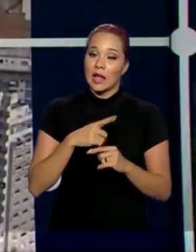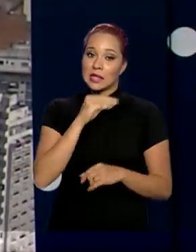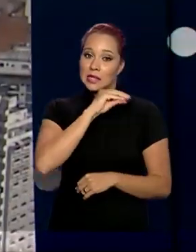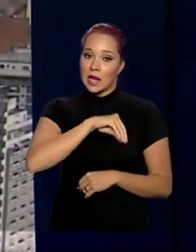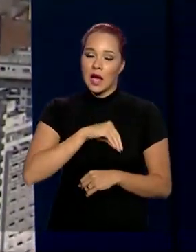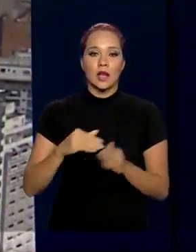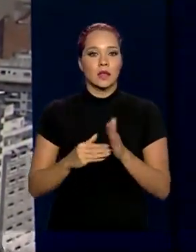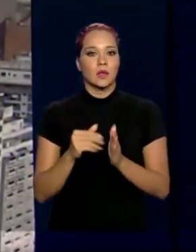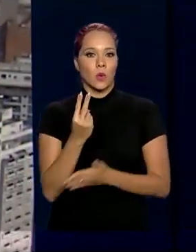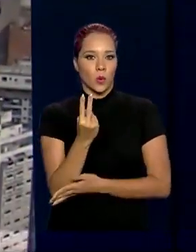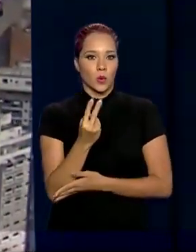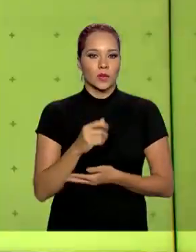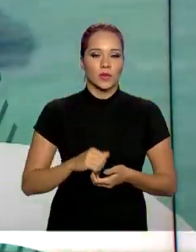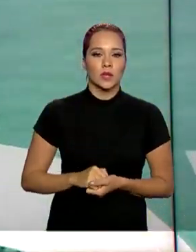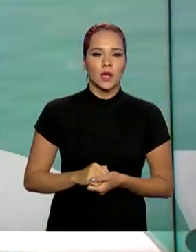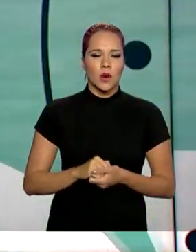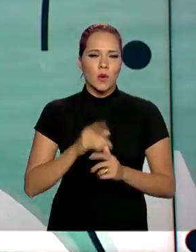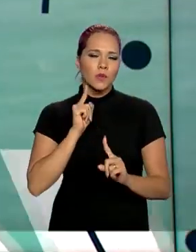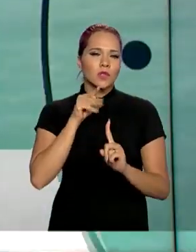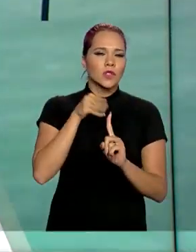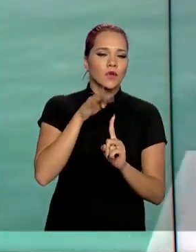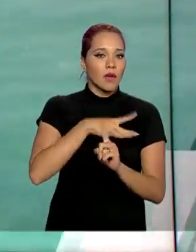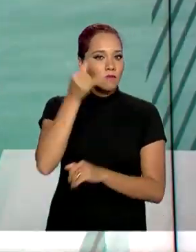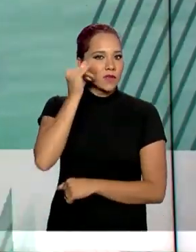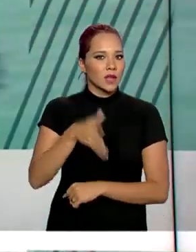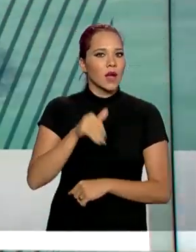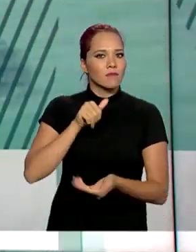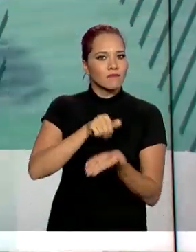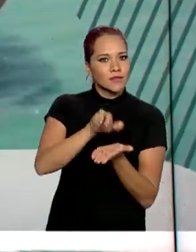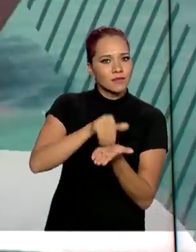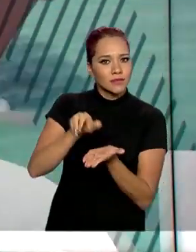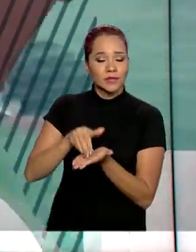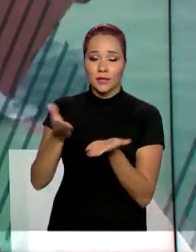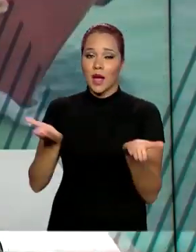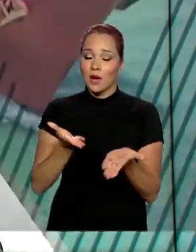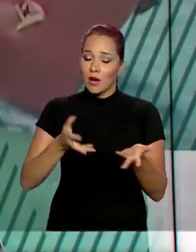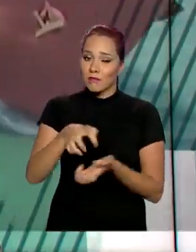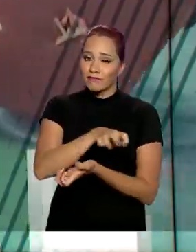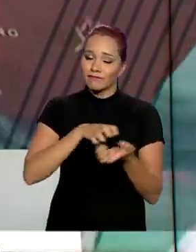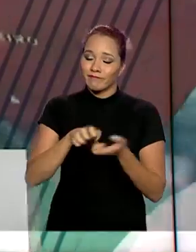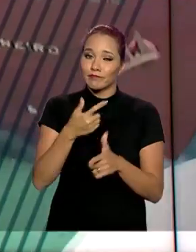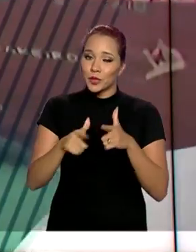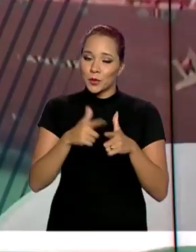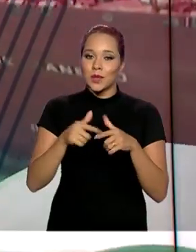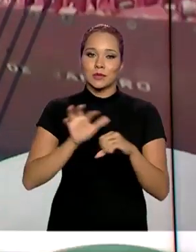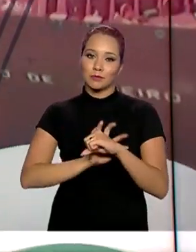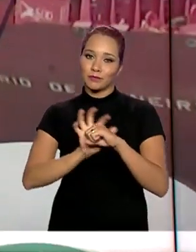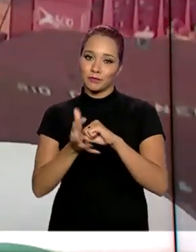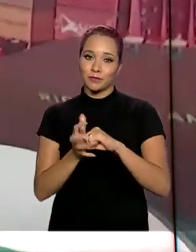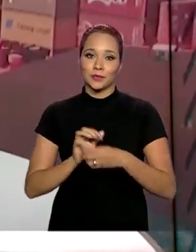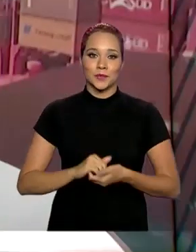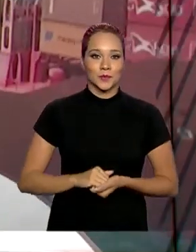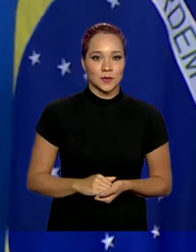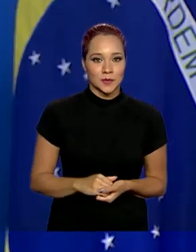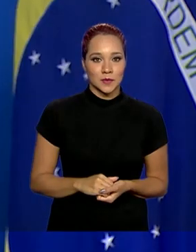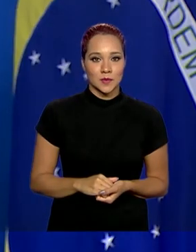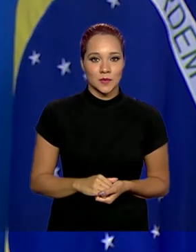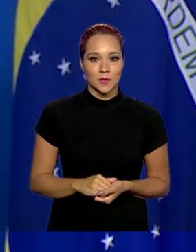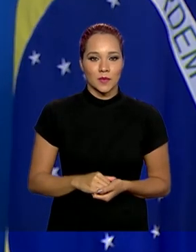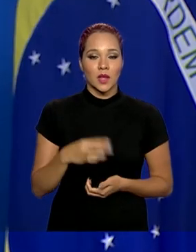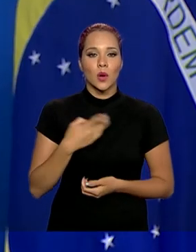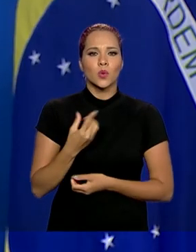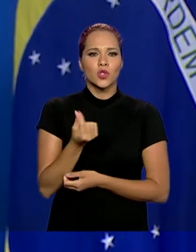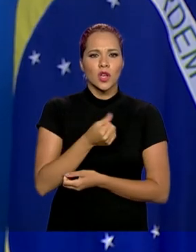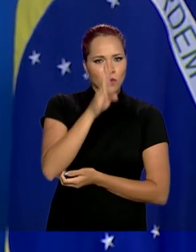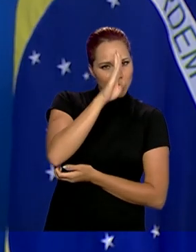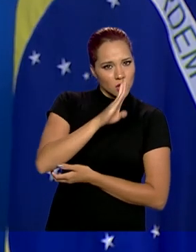salários mínimos. A meta é evitar demissões durante a crise econômica provocada pelo coronavírus. O dinheiro